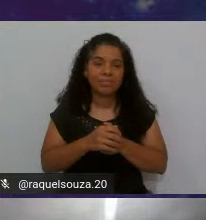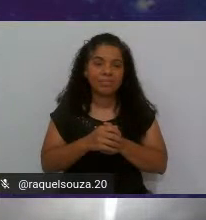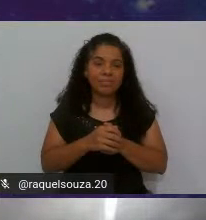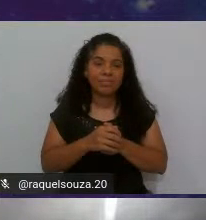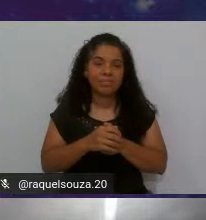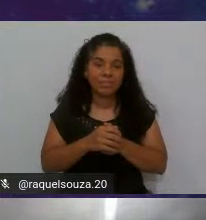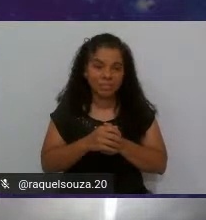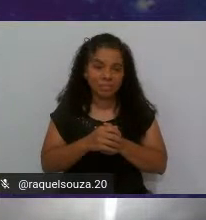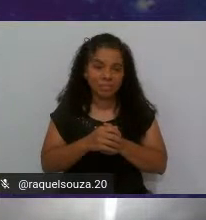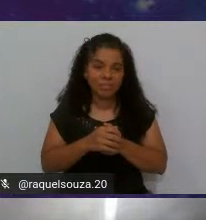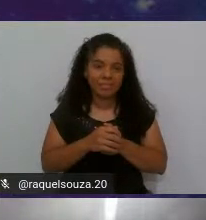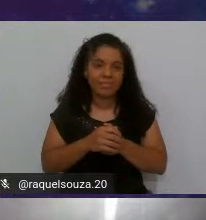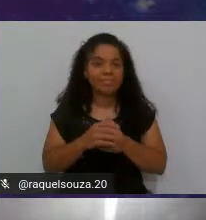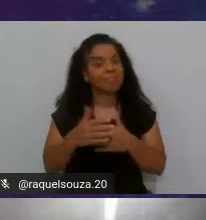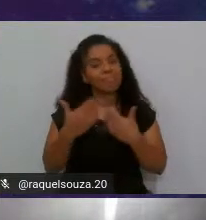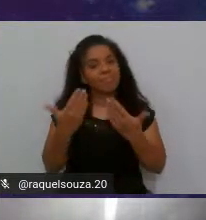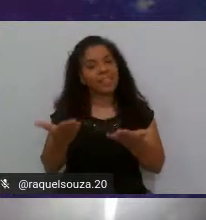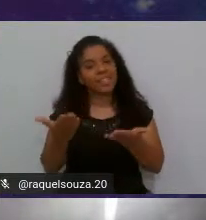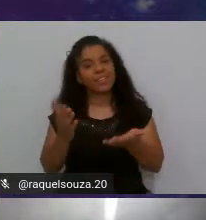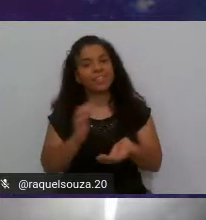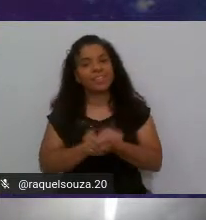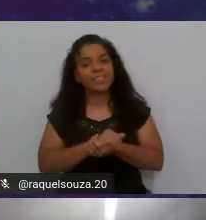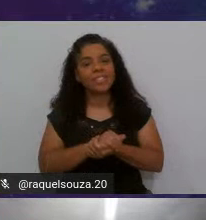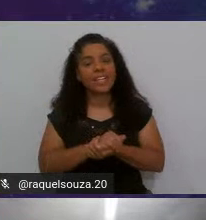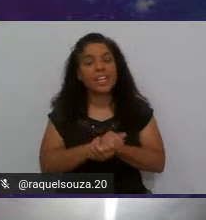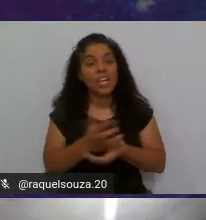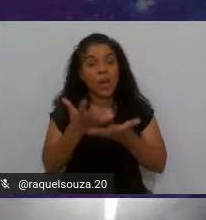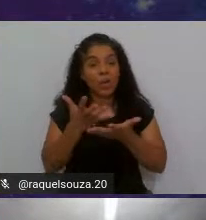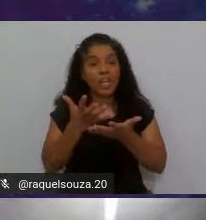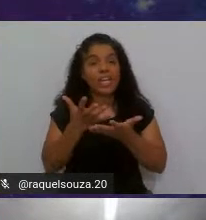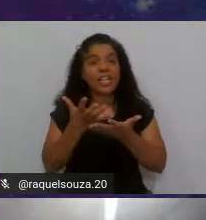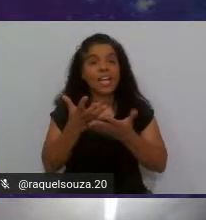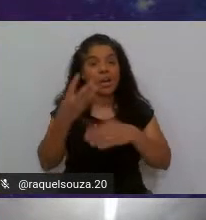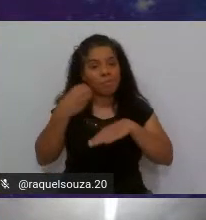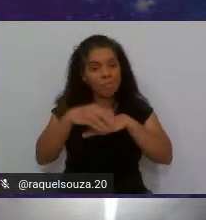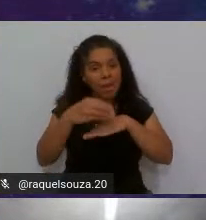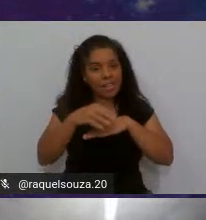então eu queria passar para vocês